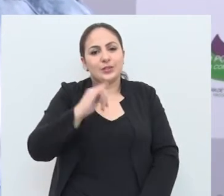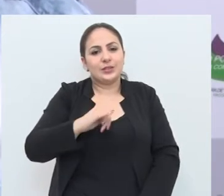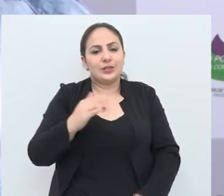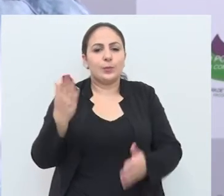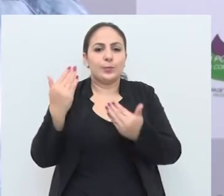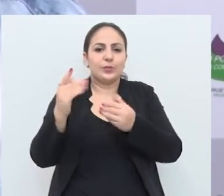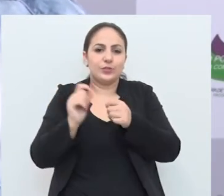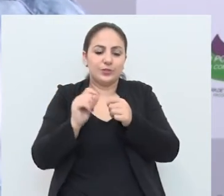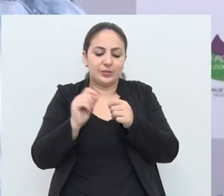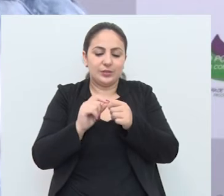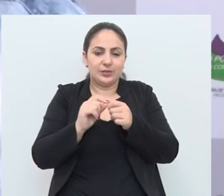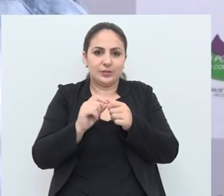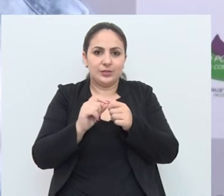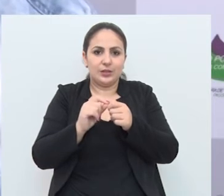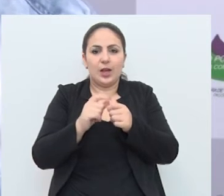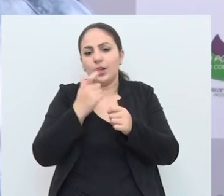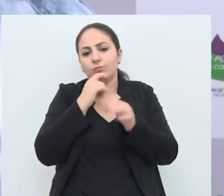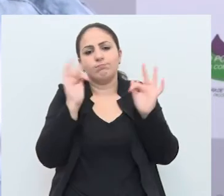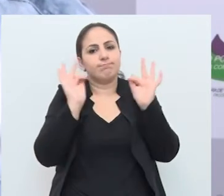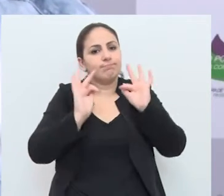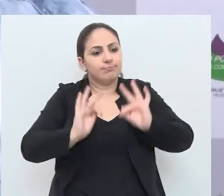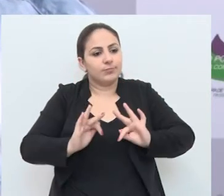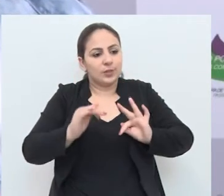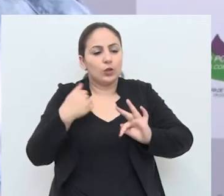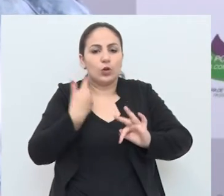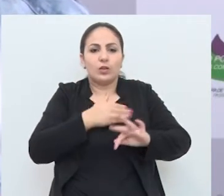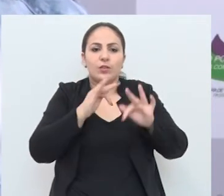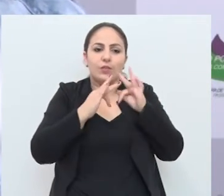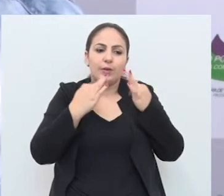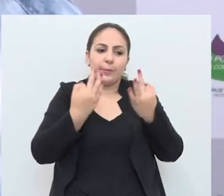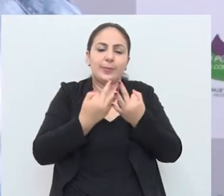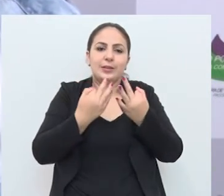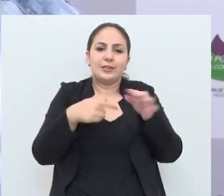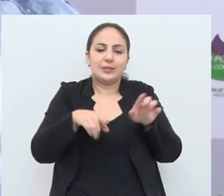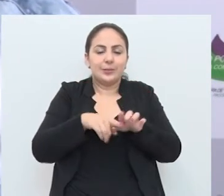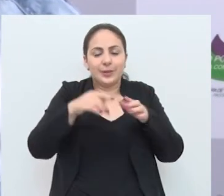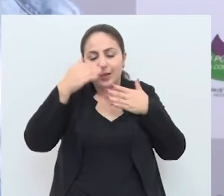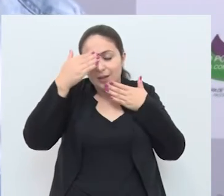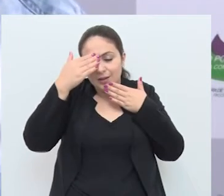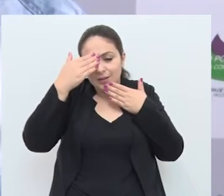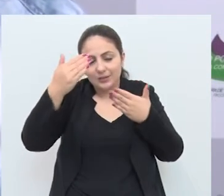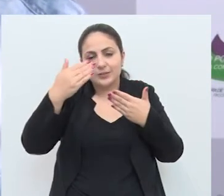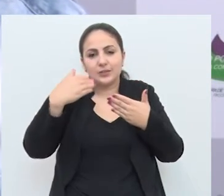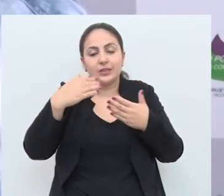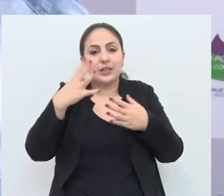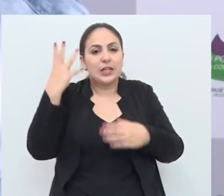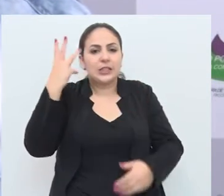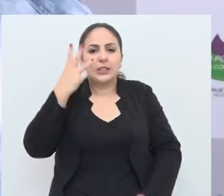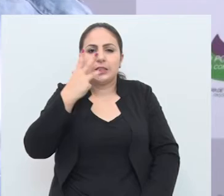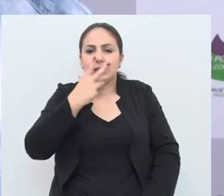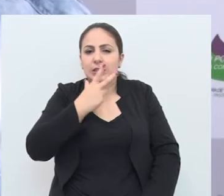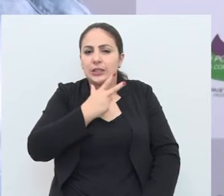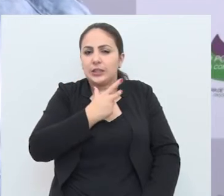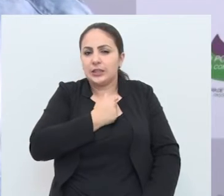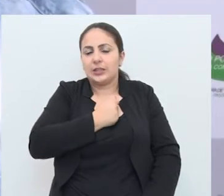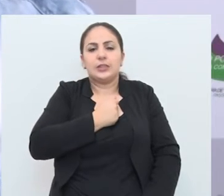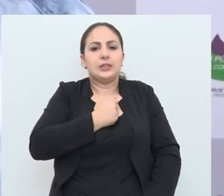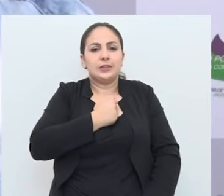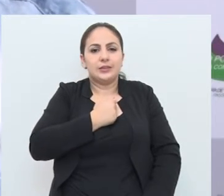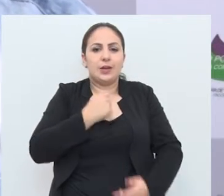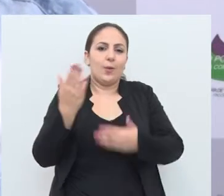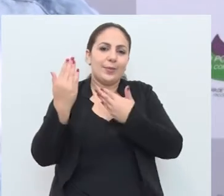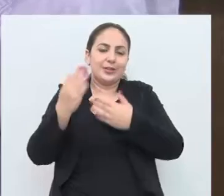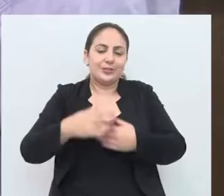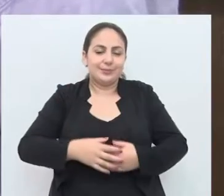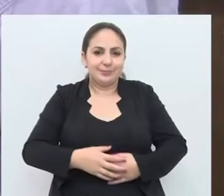homenagem que foi feita para ele. Fiquei muito feliz e a nossa família está contente e agradecida por essa bela homenagem e mortalizar o